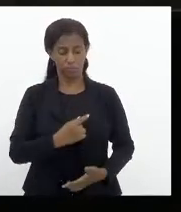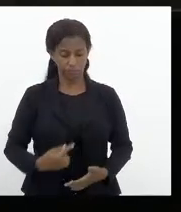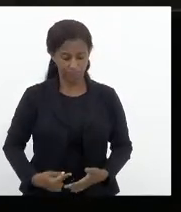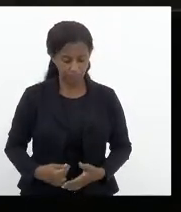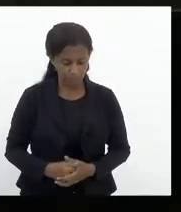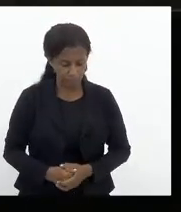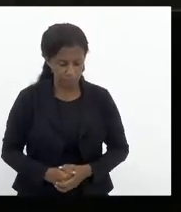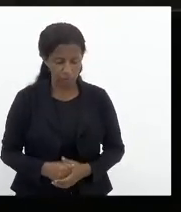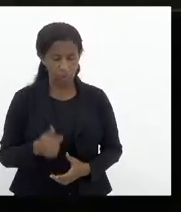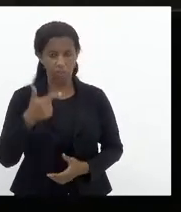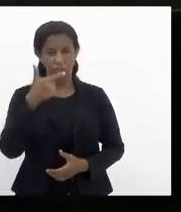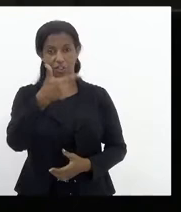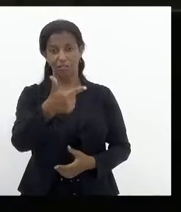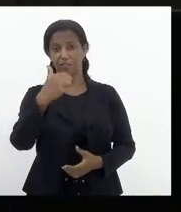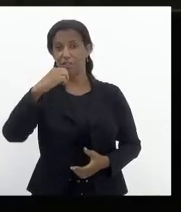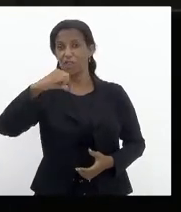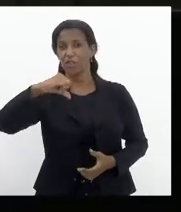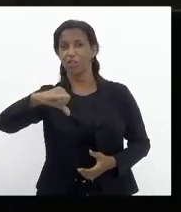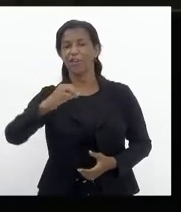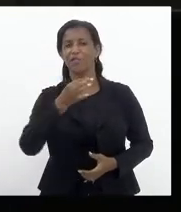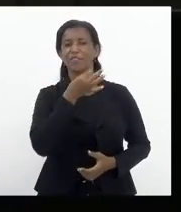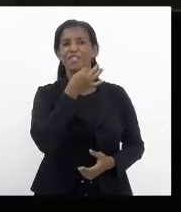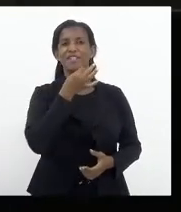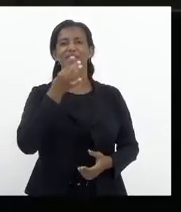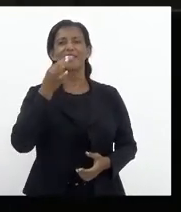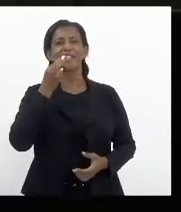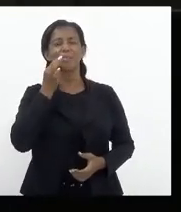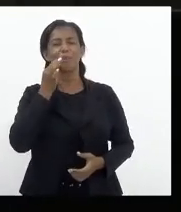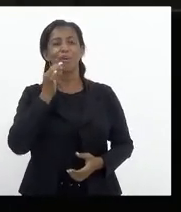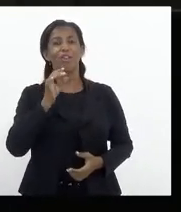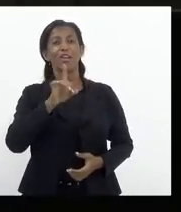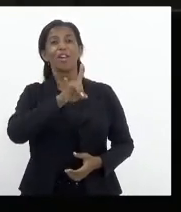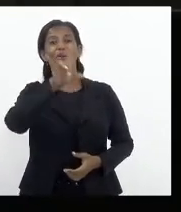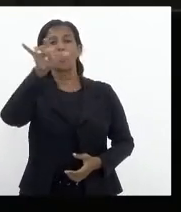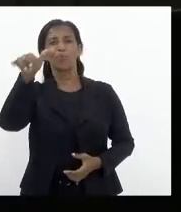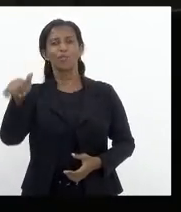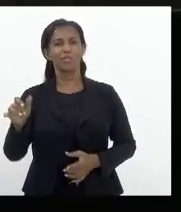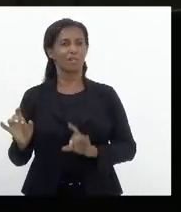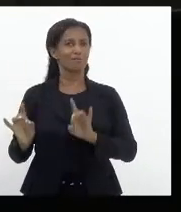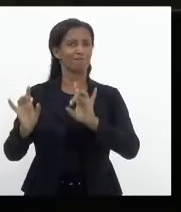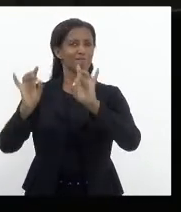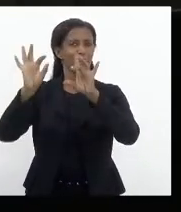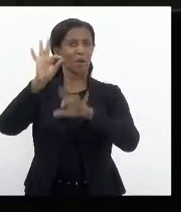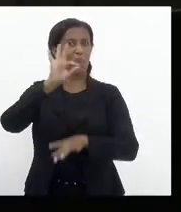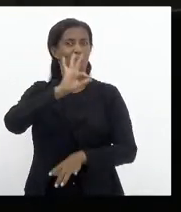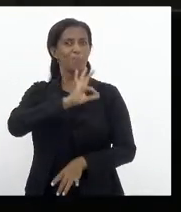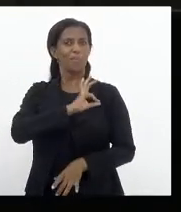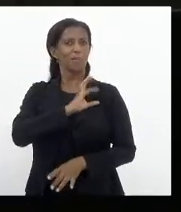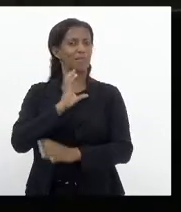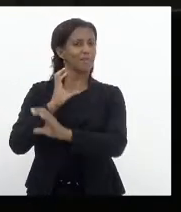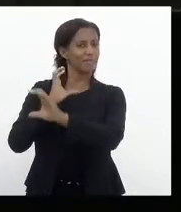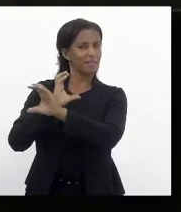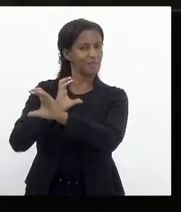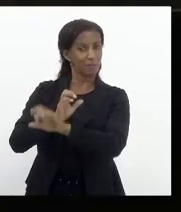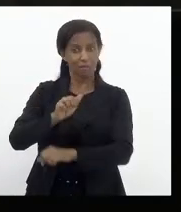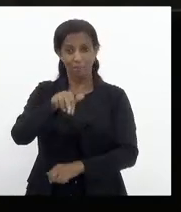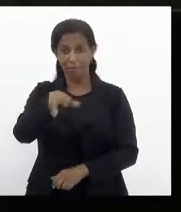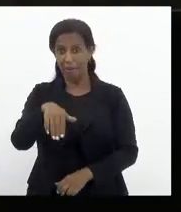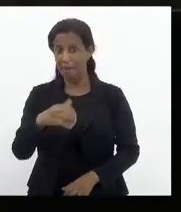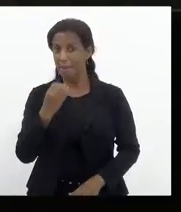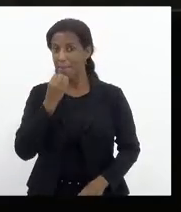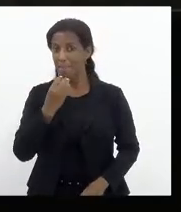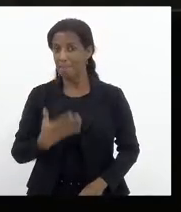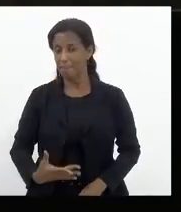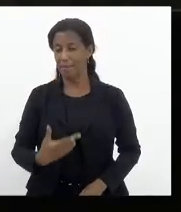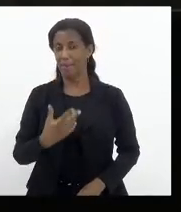Dia 29 de setembro é o Dia do Policial Civil. Faria muito bem um governador do Estado